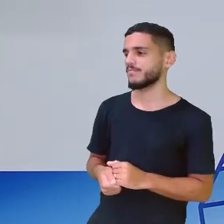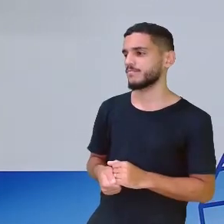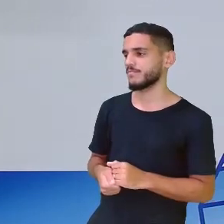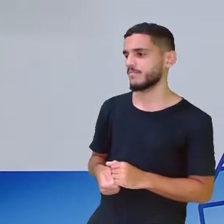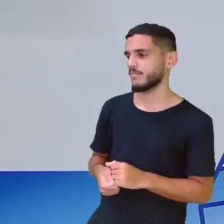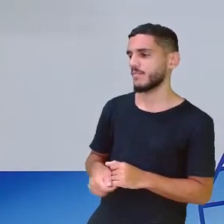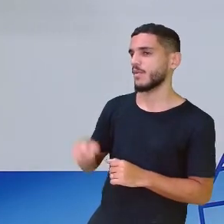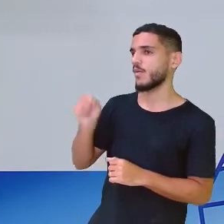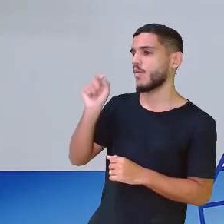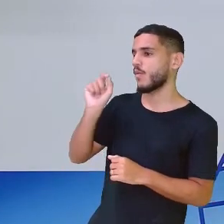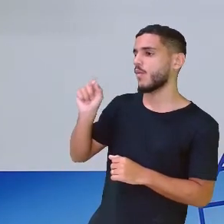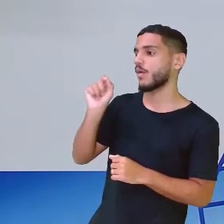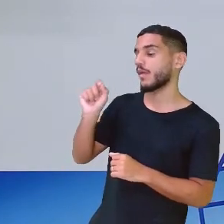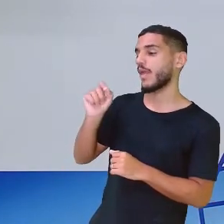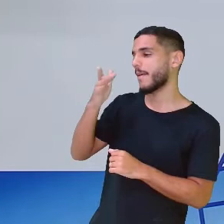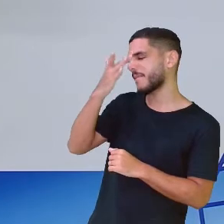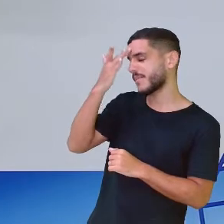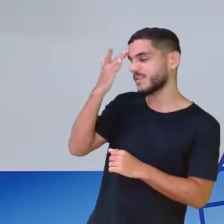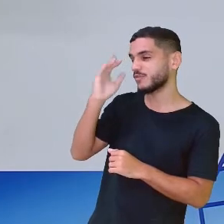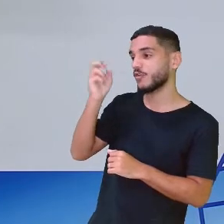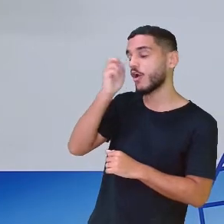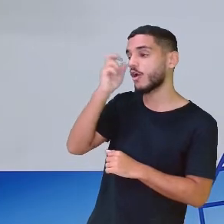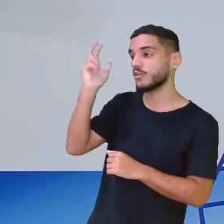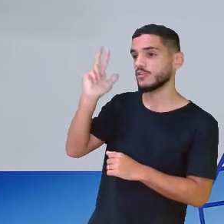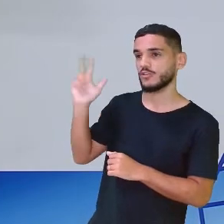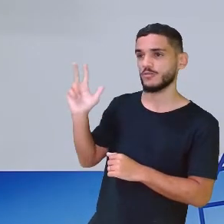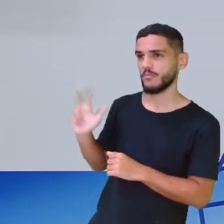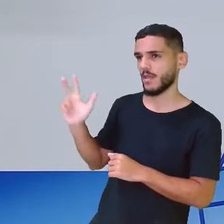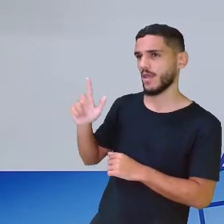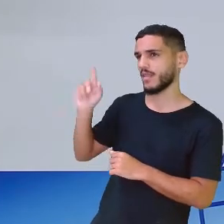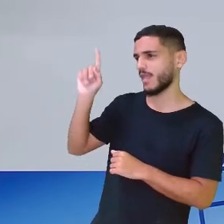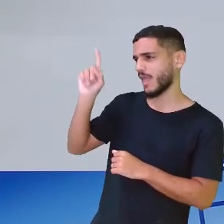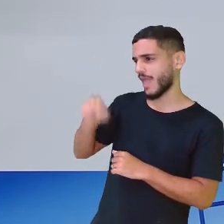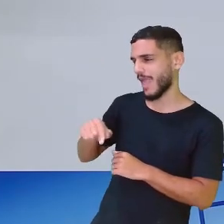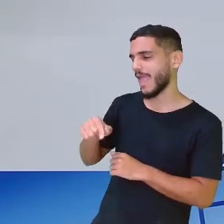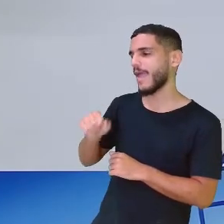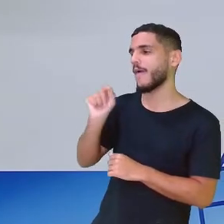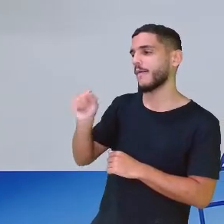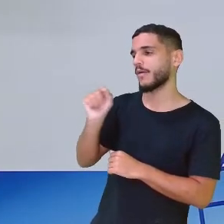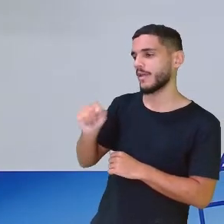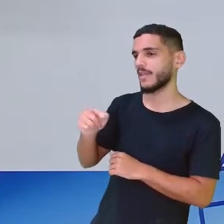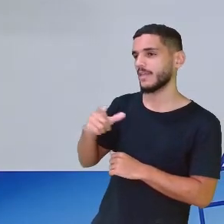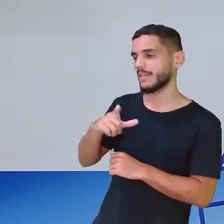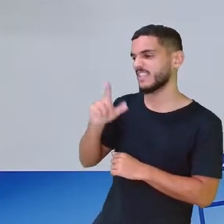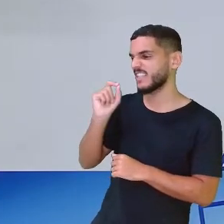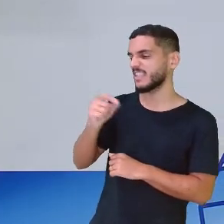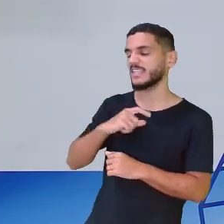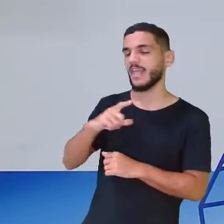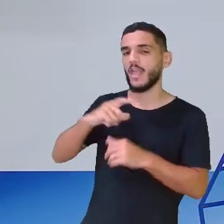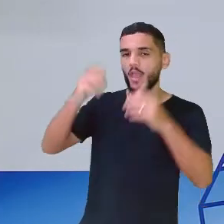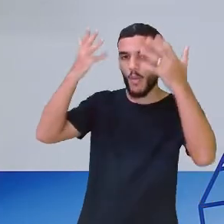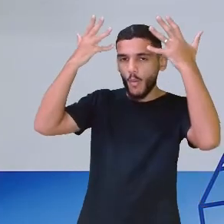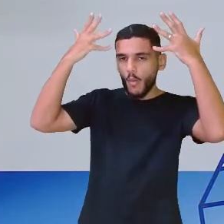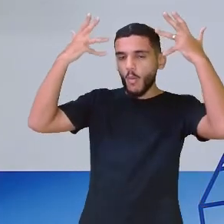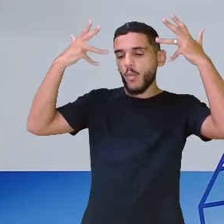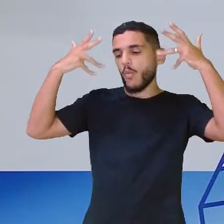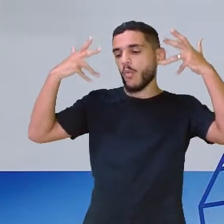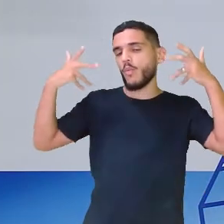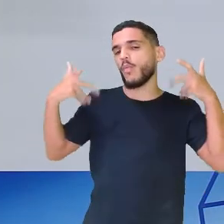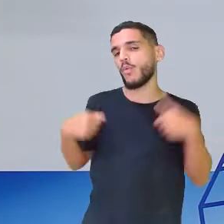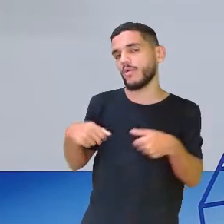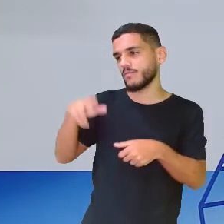malandrão é o tal que ostenta a juba. E nunca, nunca